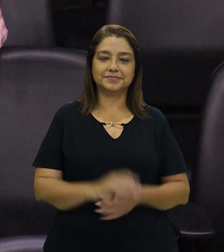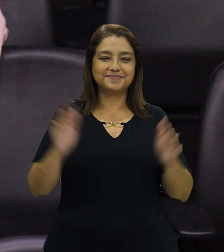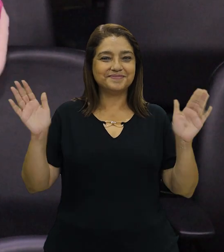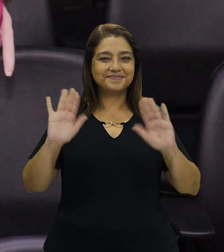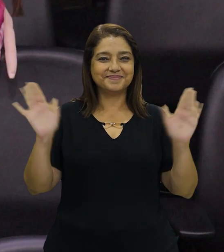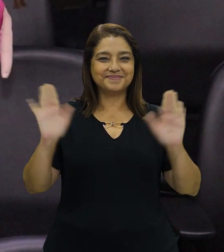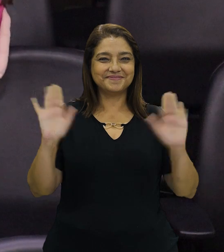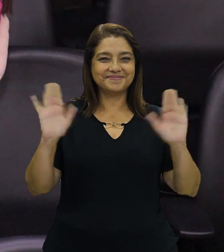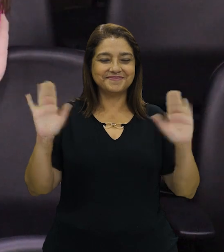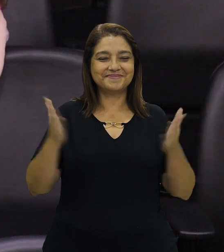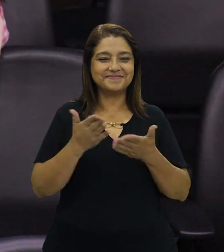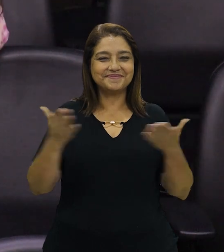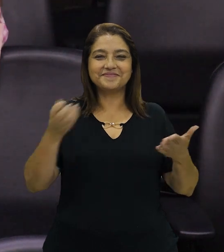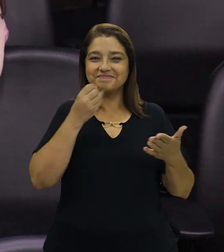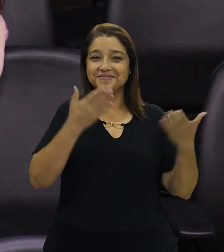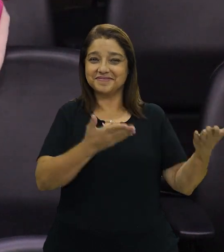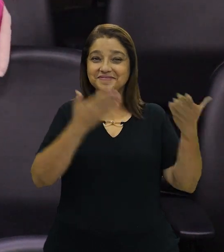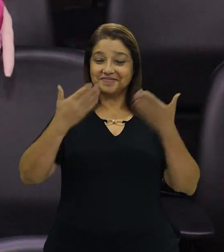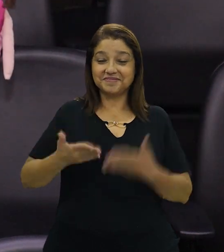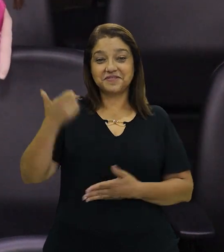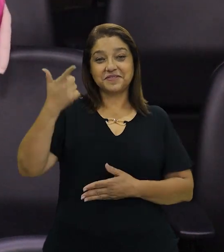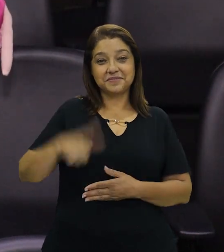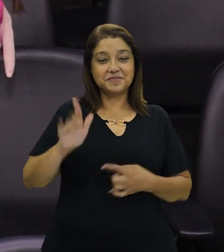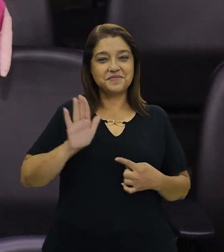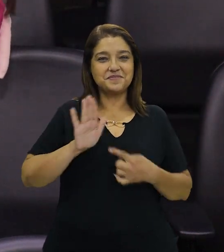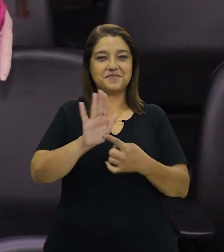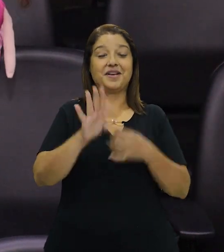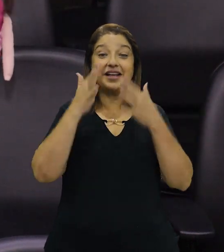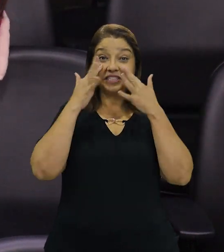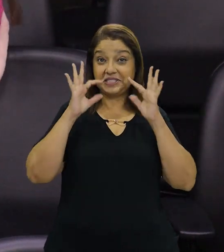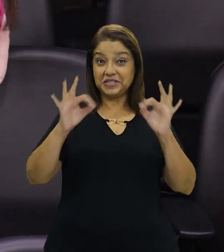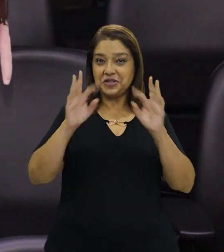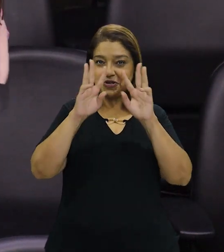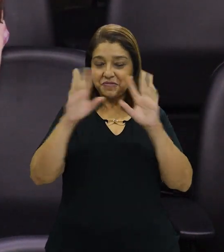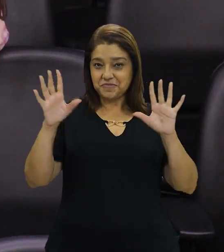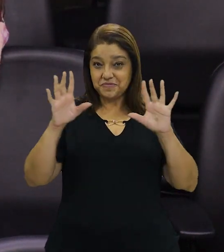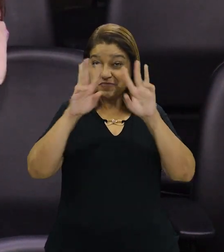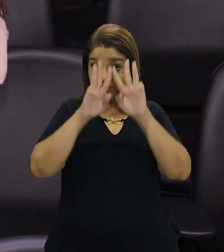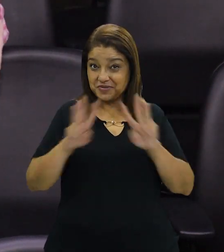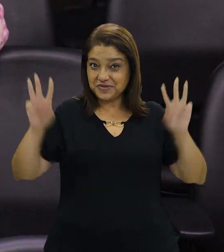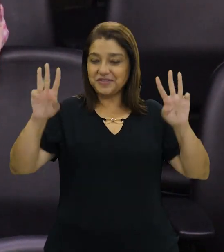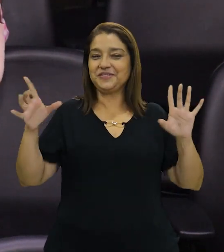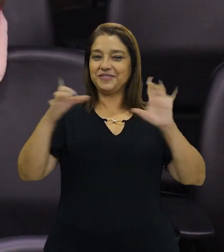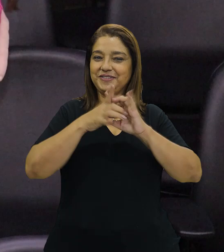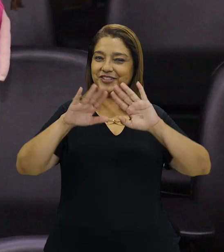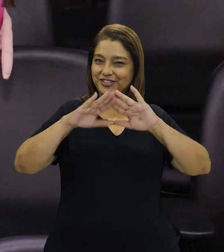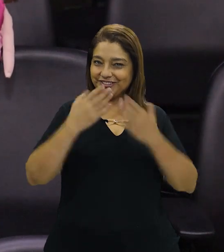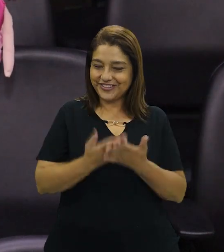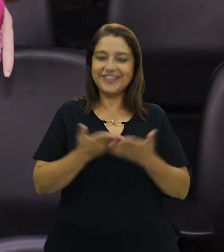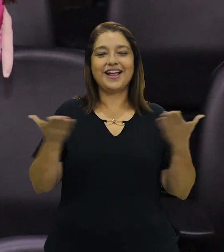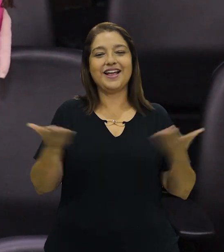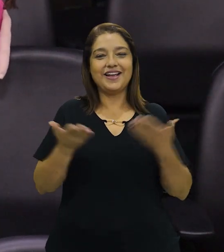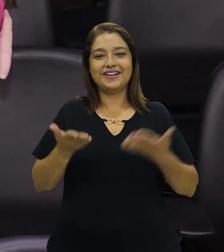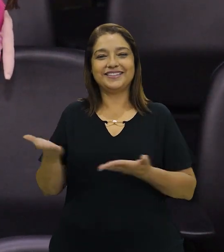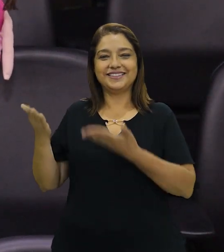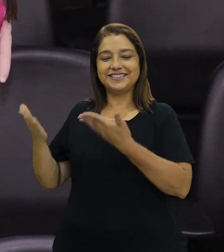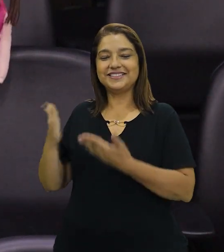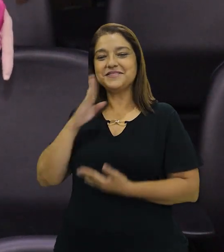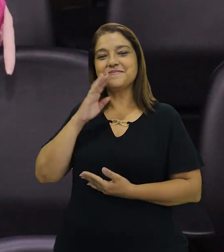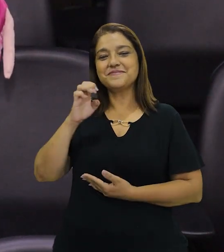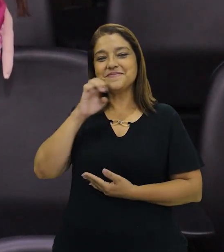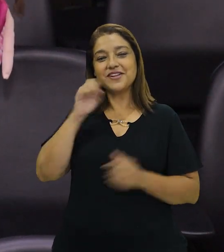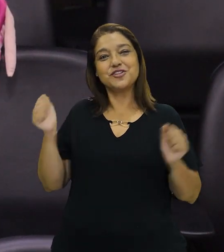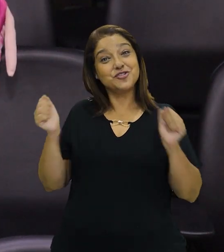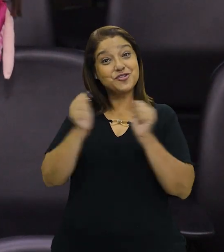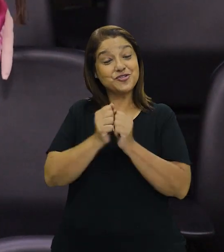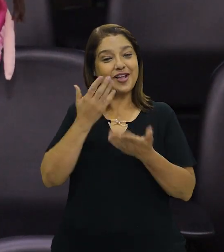Olá, pessoal! Sejam bem-vindos a mais um Se Liga no Portal do Conexão Escola. Eu sou o Beto e hoje estamos com